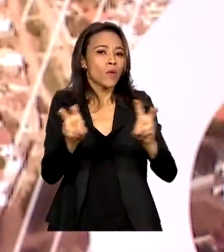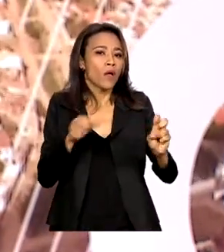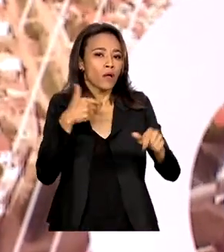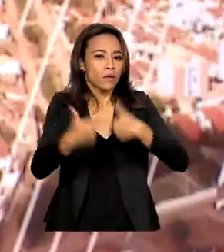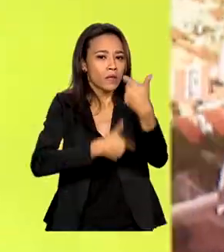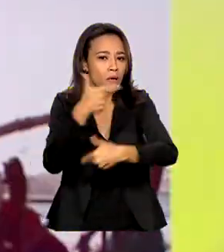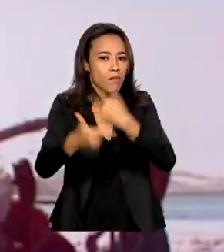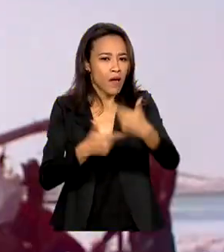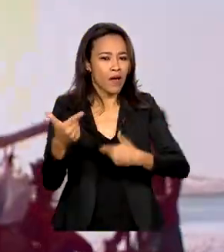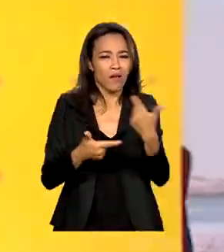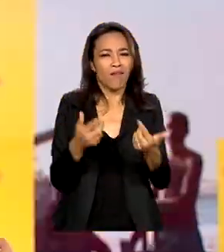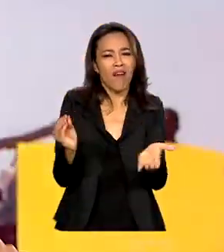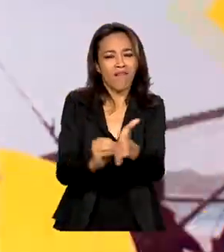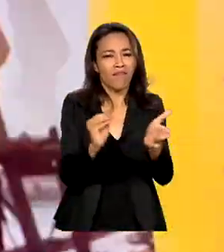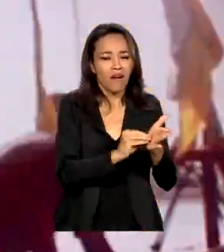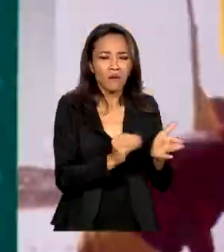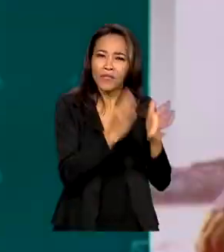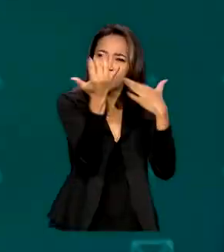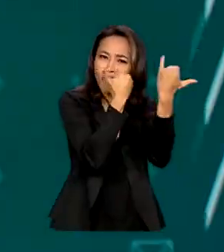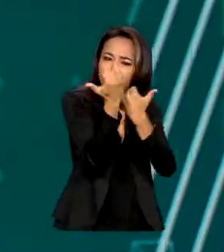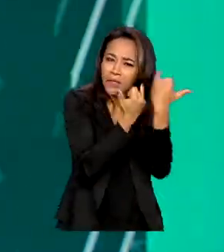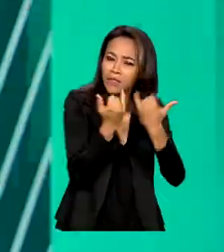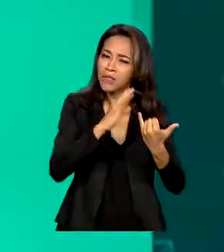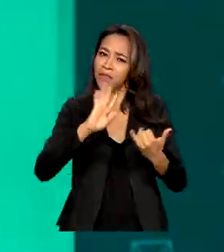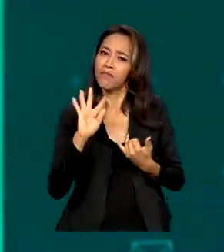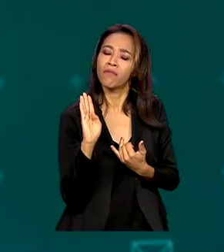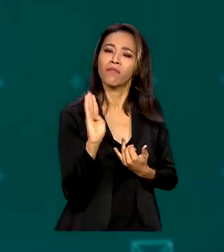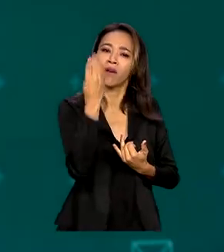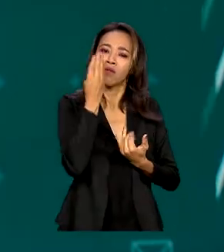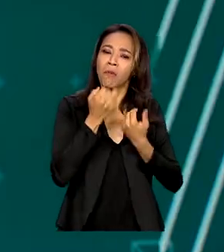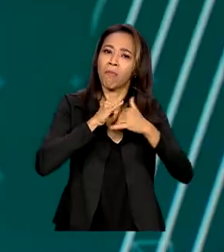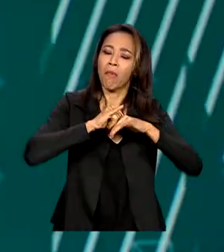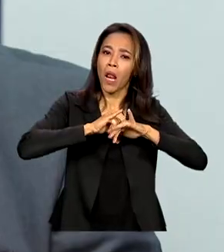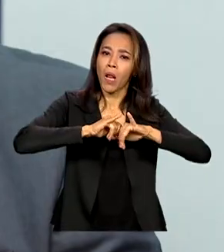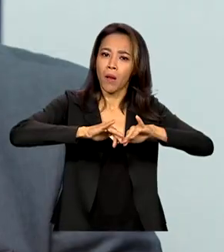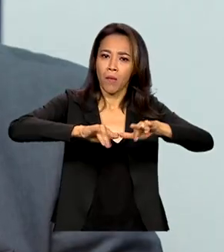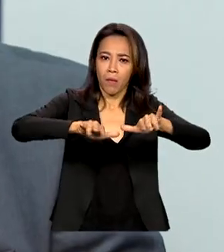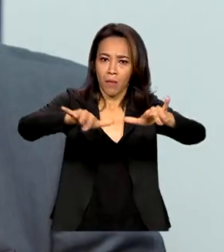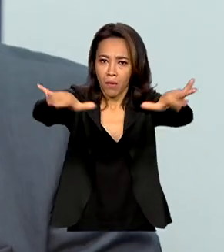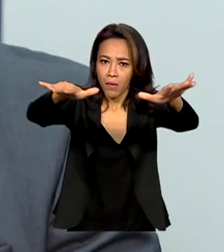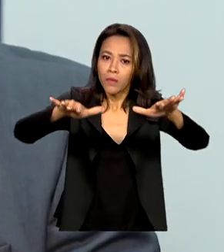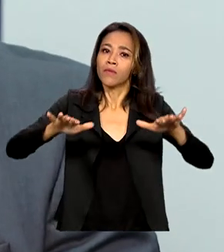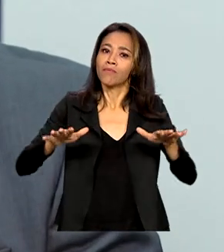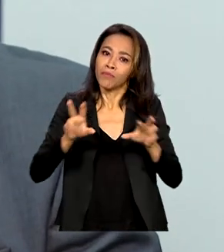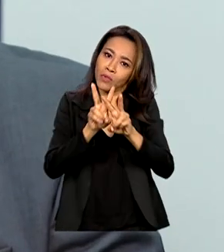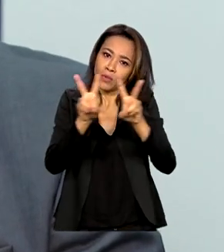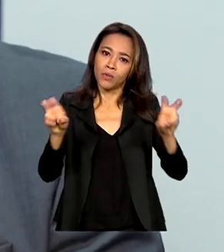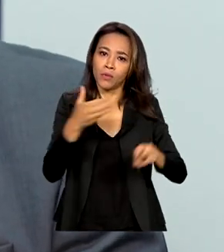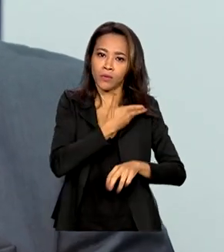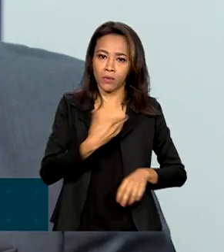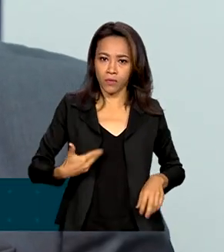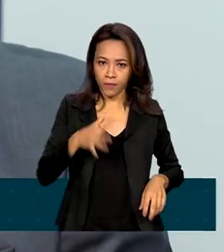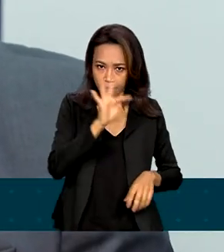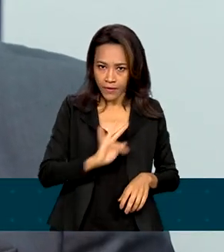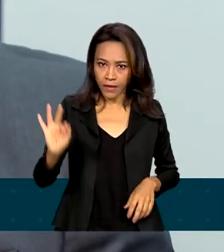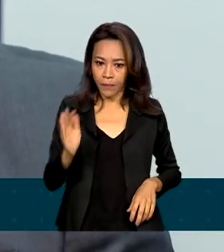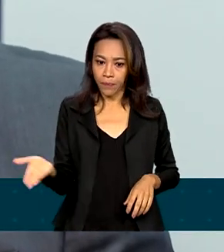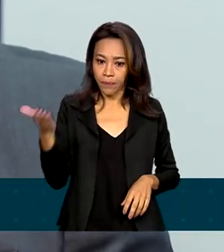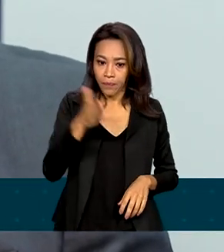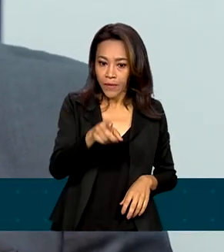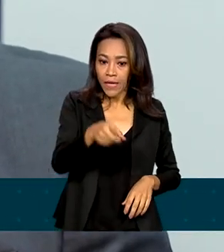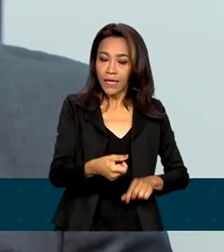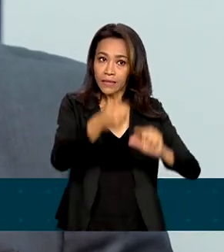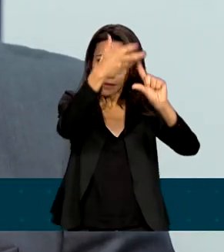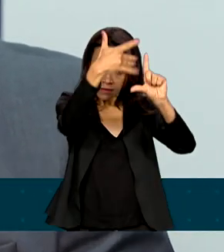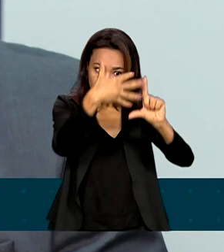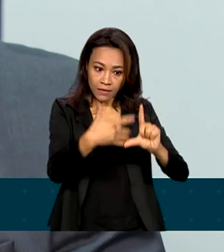combater a desinformação e as notícias falsas envolvendo o governo federal. Esse site do governo não é uma agência de secagem.